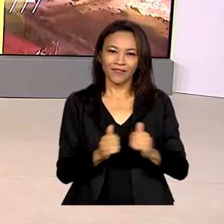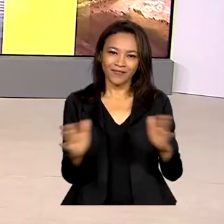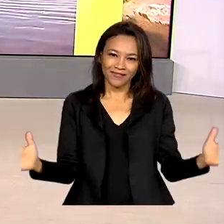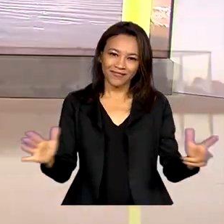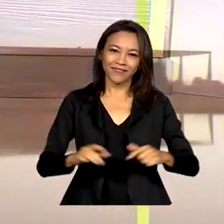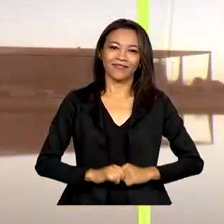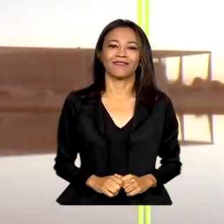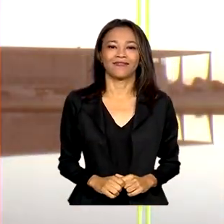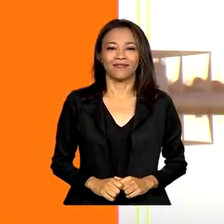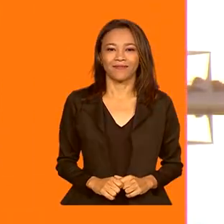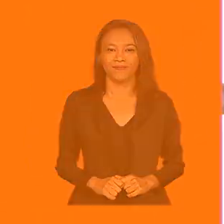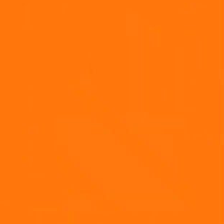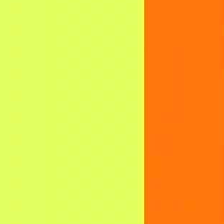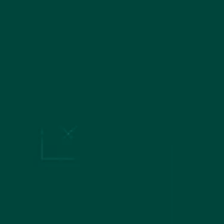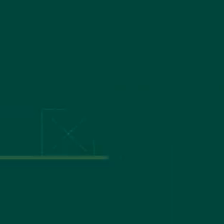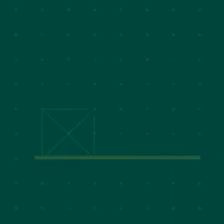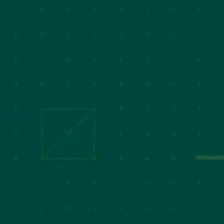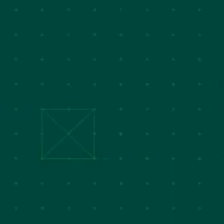ar.